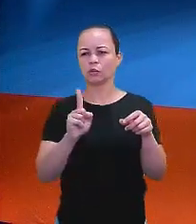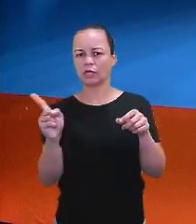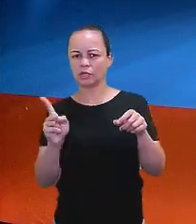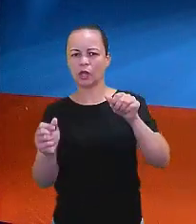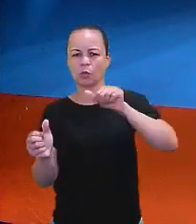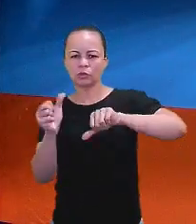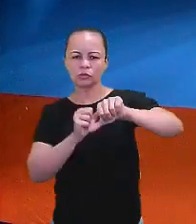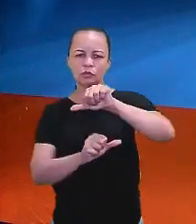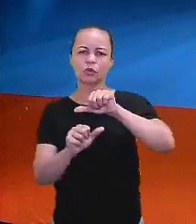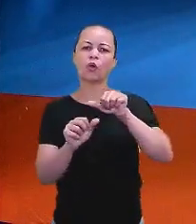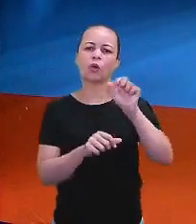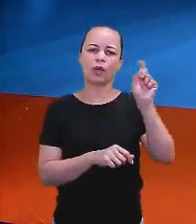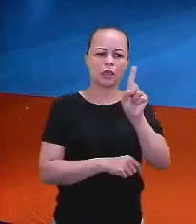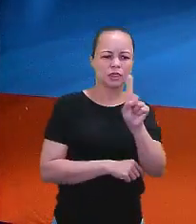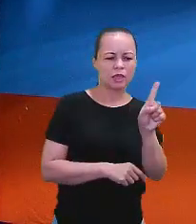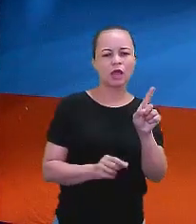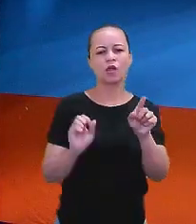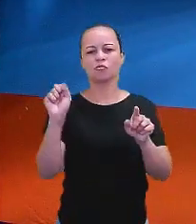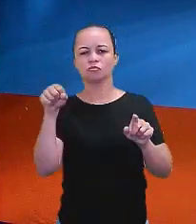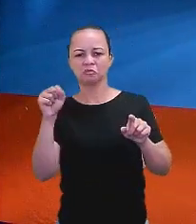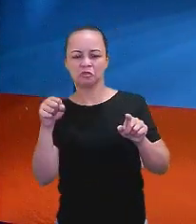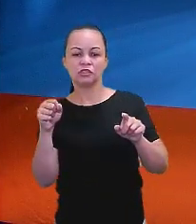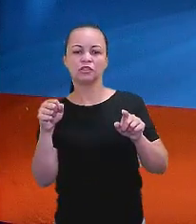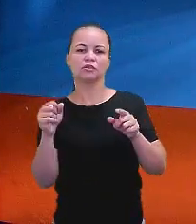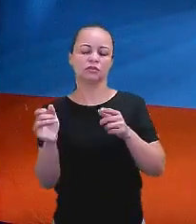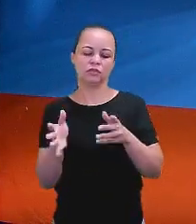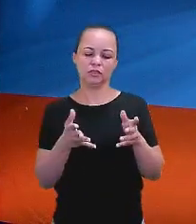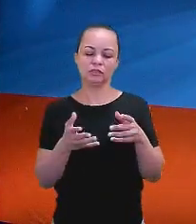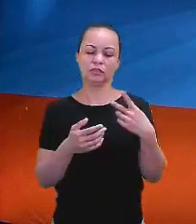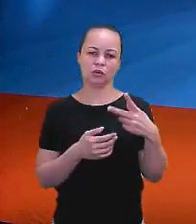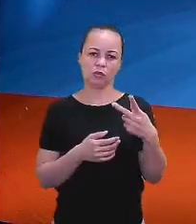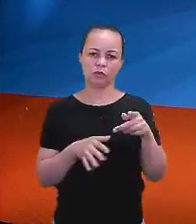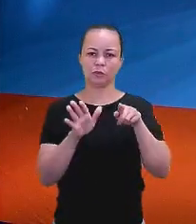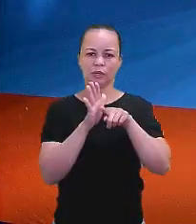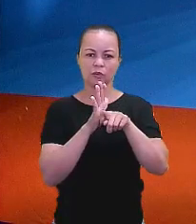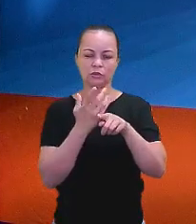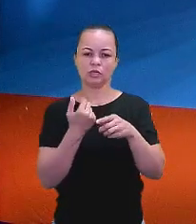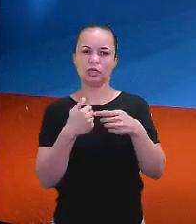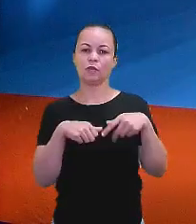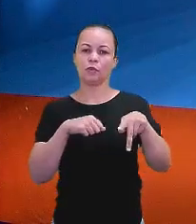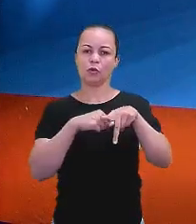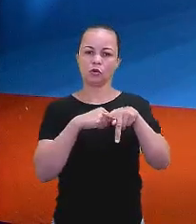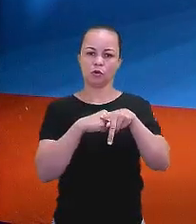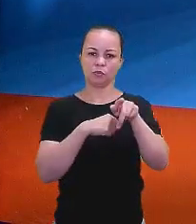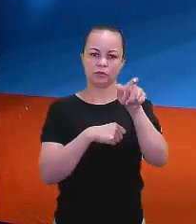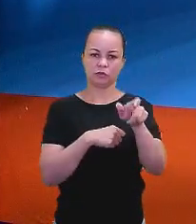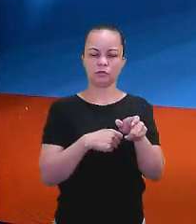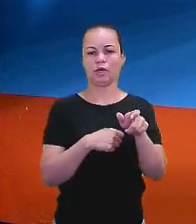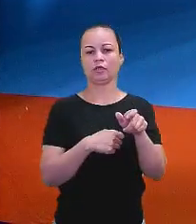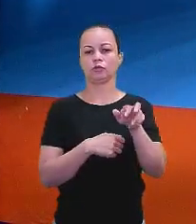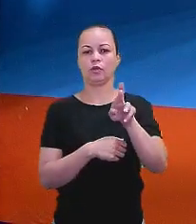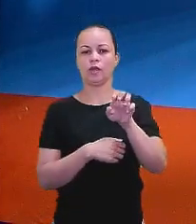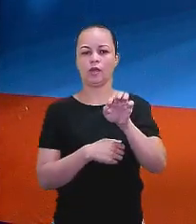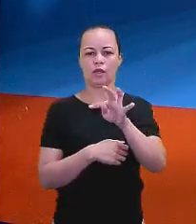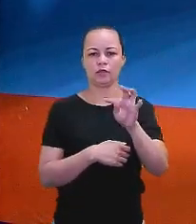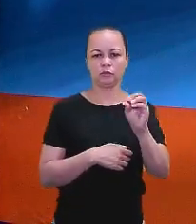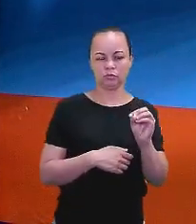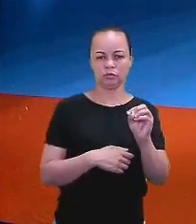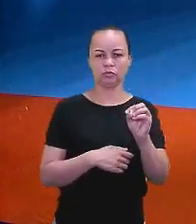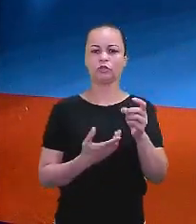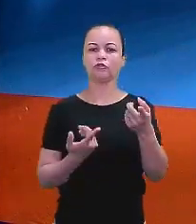a outra afirma. Não esqueçam que question tag só admite pronome pessoal do caso reto. E quando for